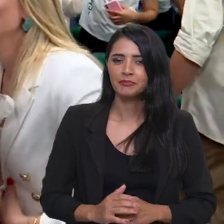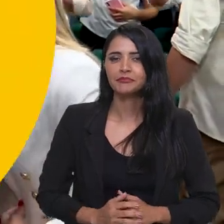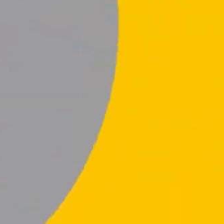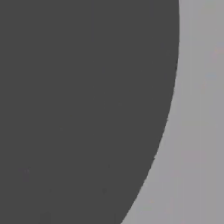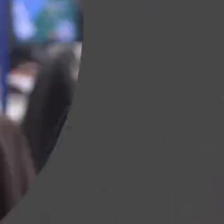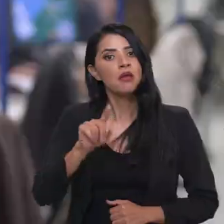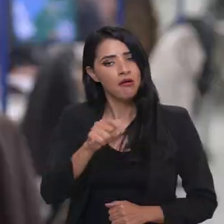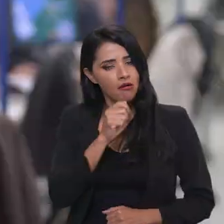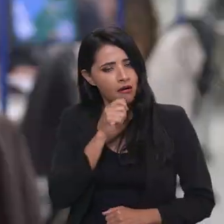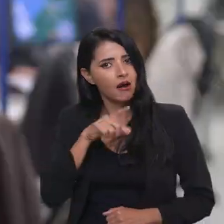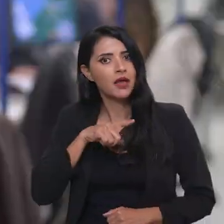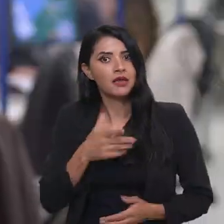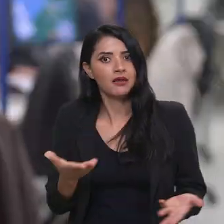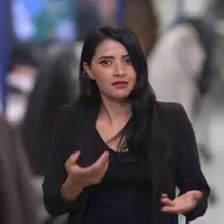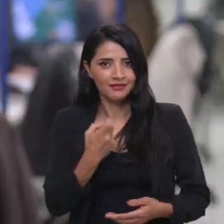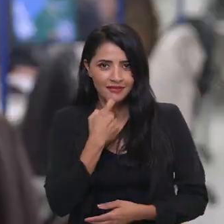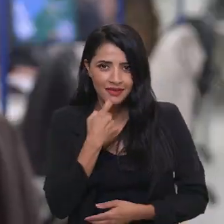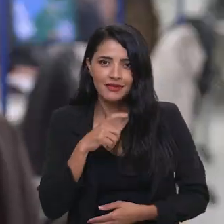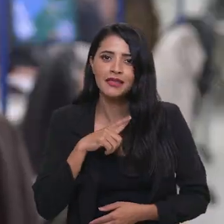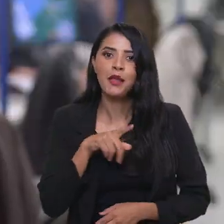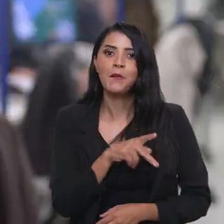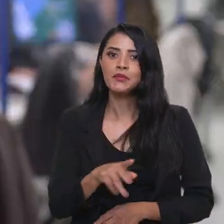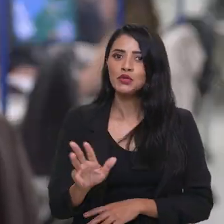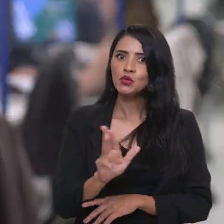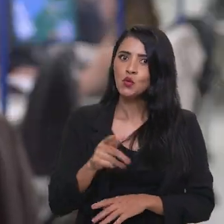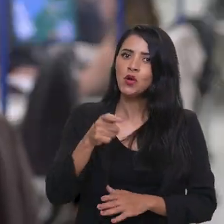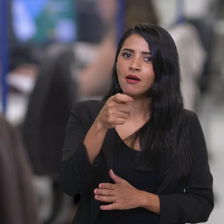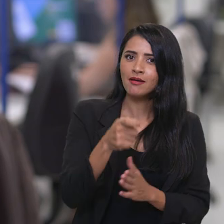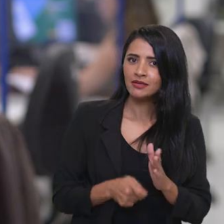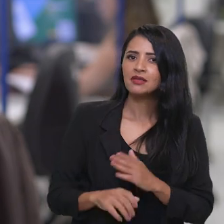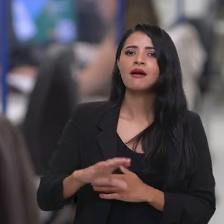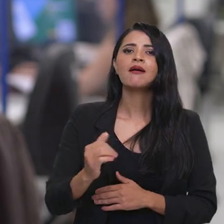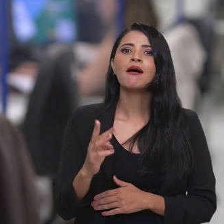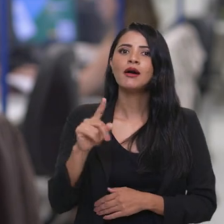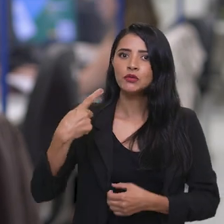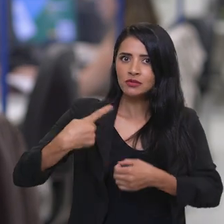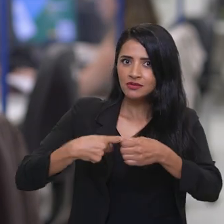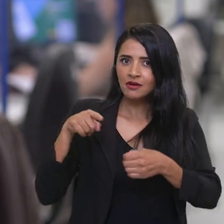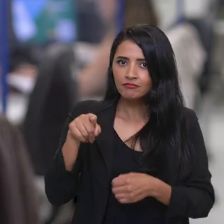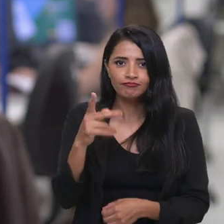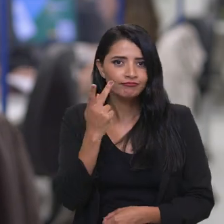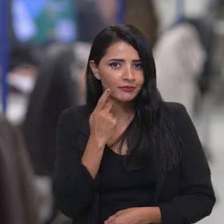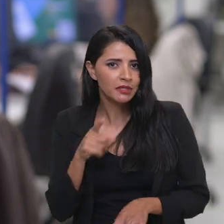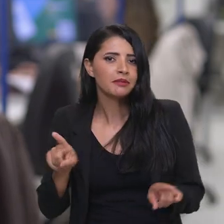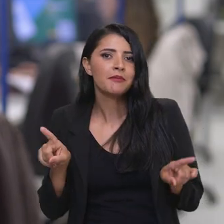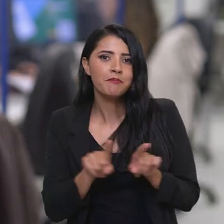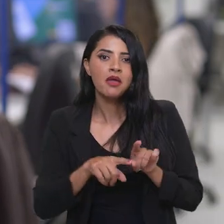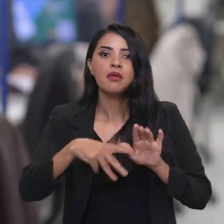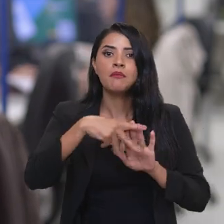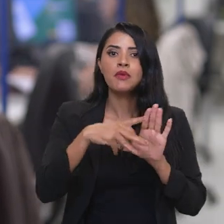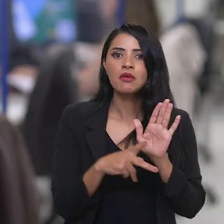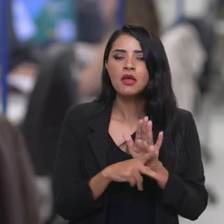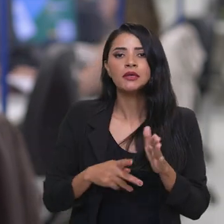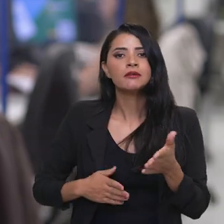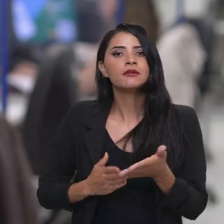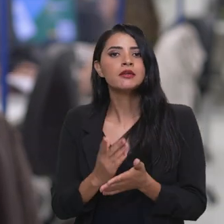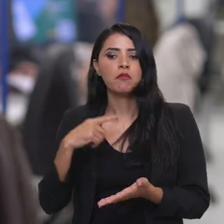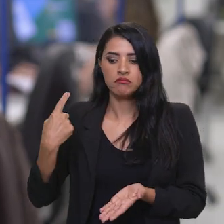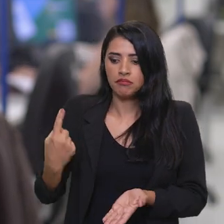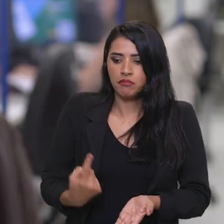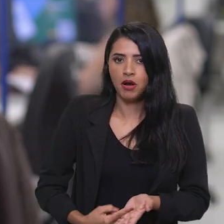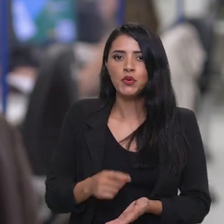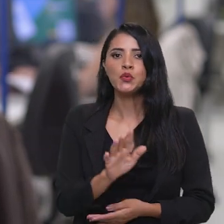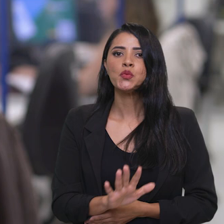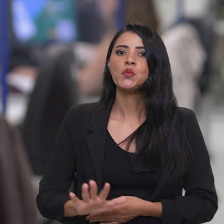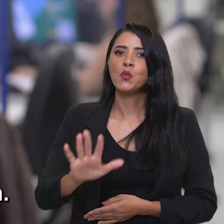Brasil. E ainda nesta sexta-feira, o presidente Lula assina em crato, também no Ceará, a medida provisória que institui